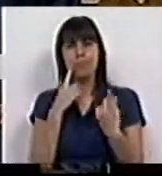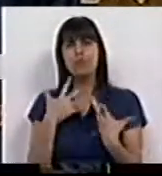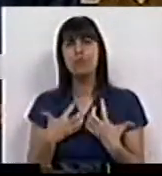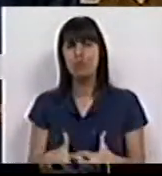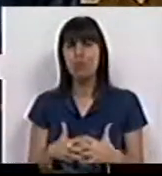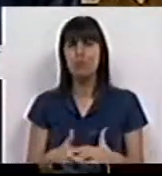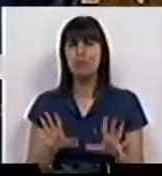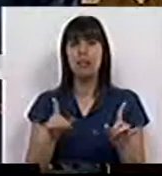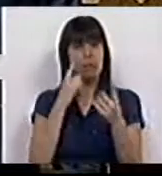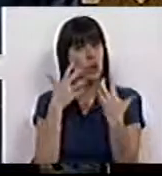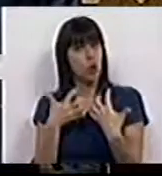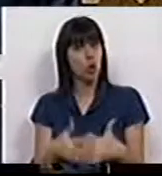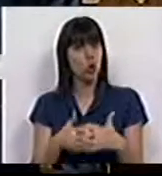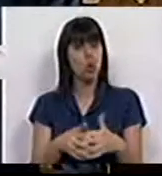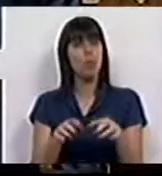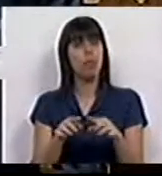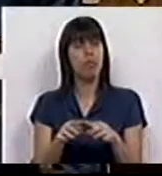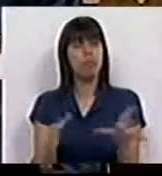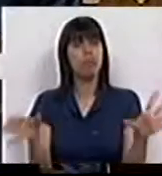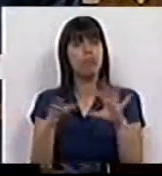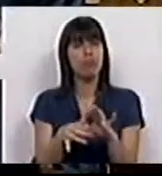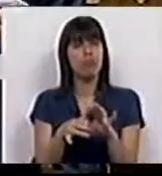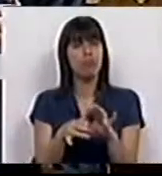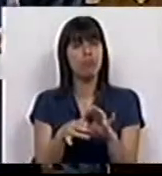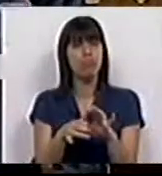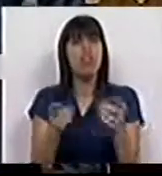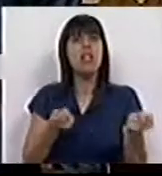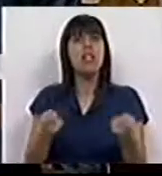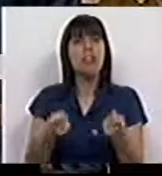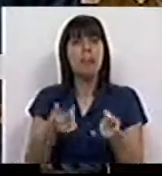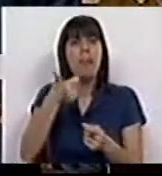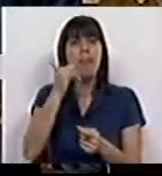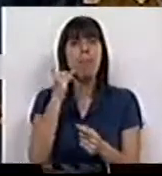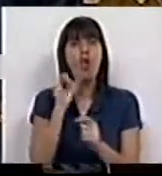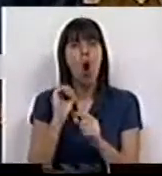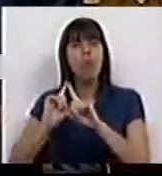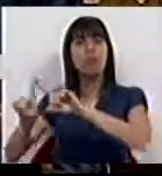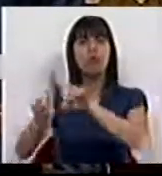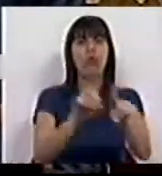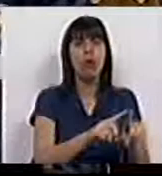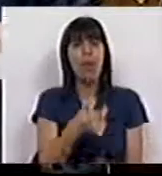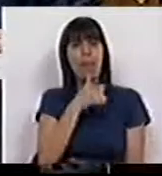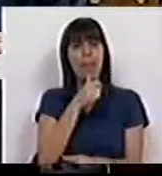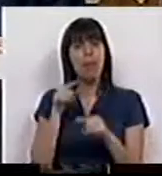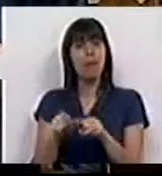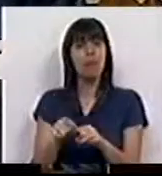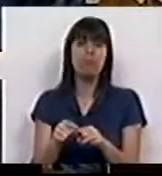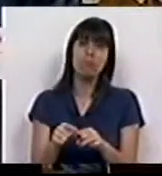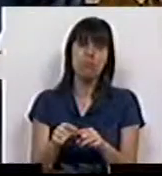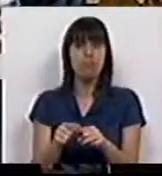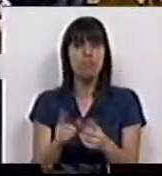dúvidas, e essas dúvidas têm a ver com a gestão da biodiversidade. E, portanto,